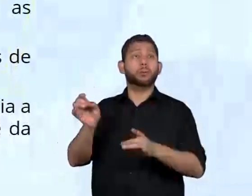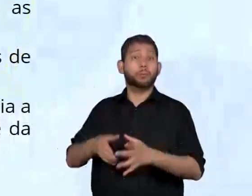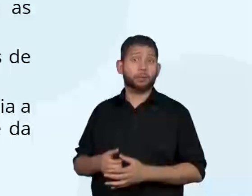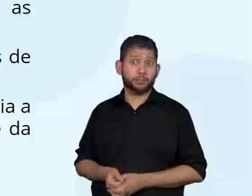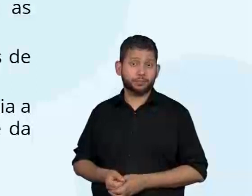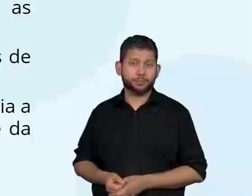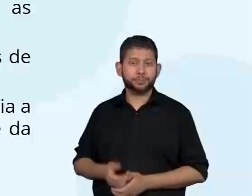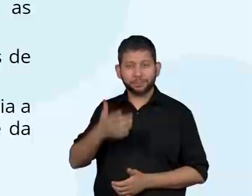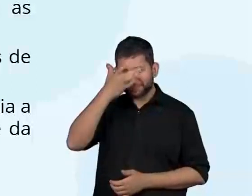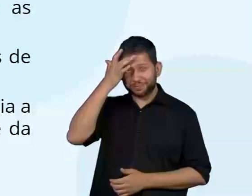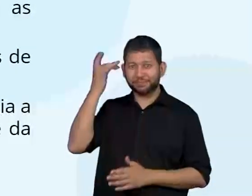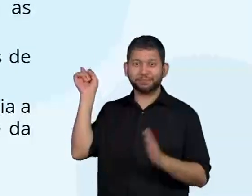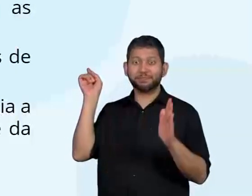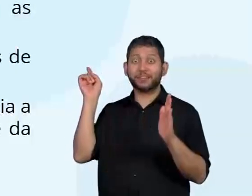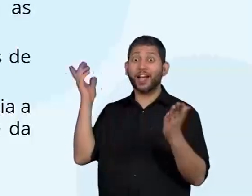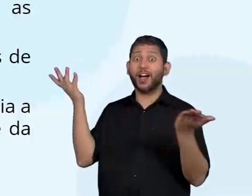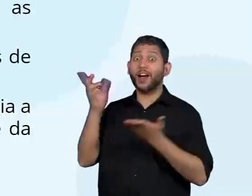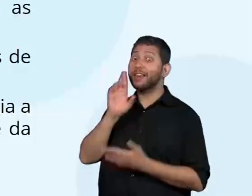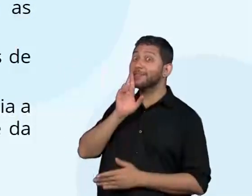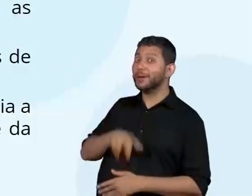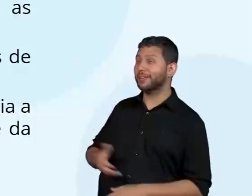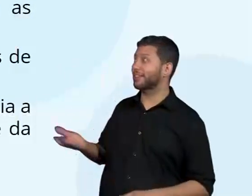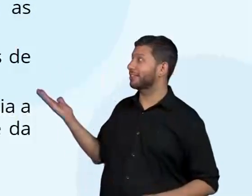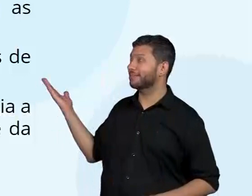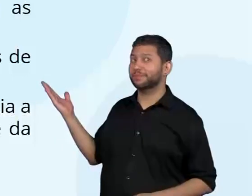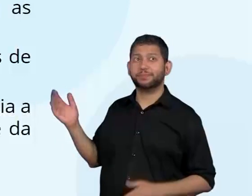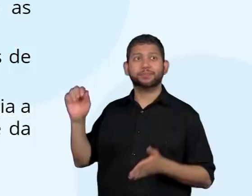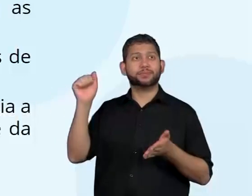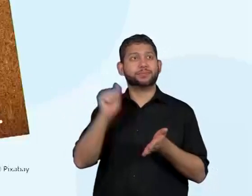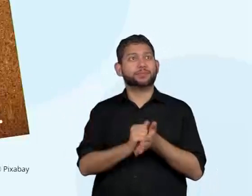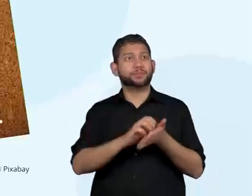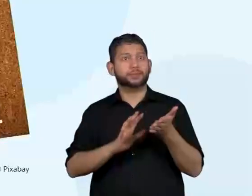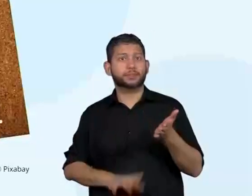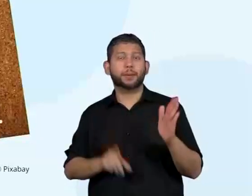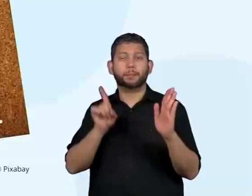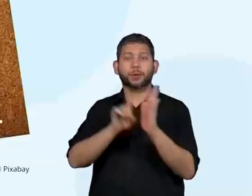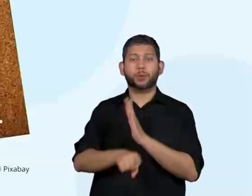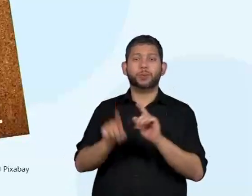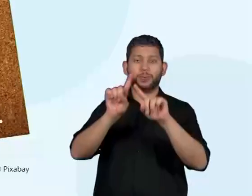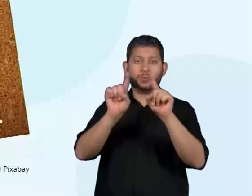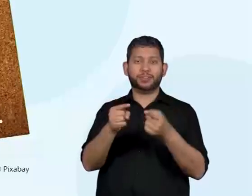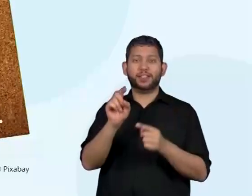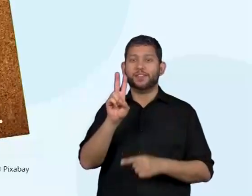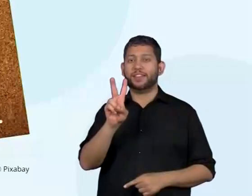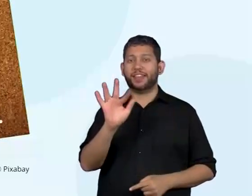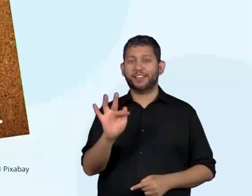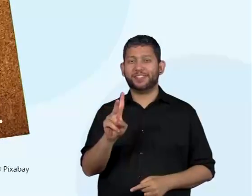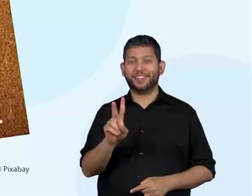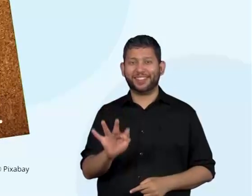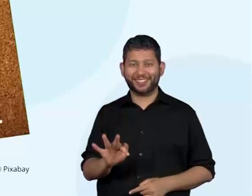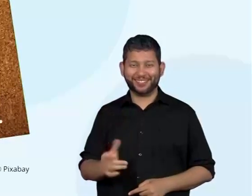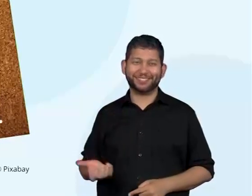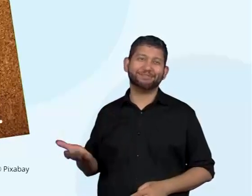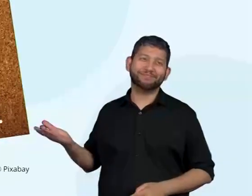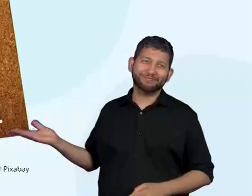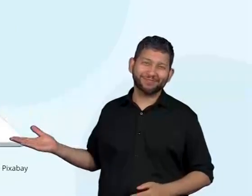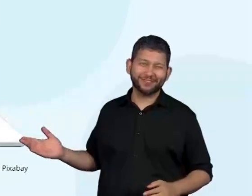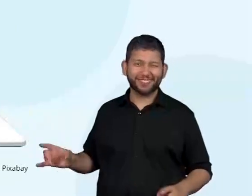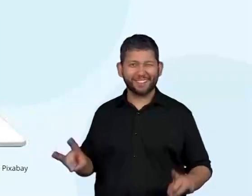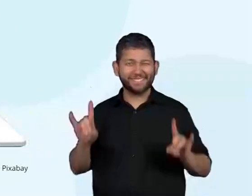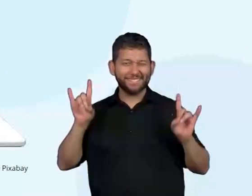Tem uma sugestão de atividades para vocês com verdadeiro e falso mural da nossa